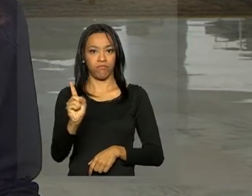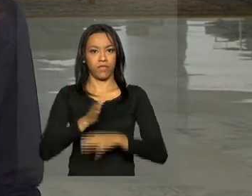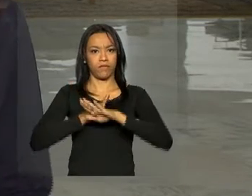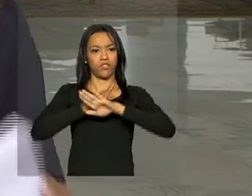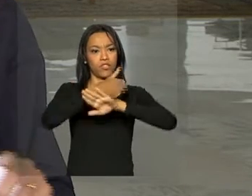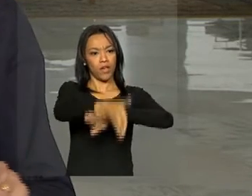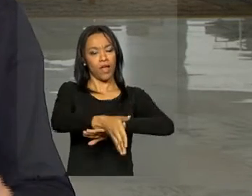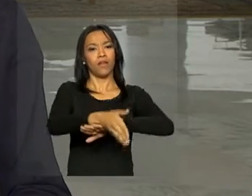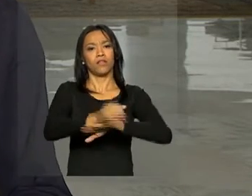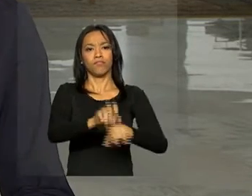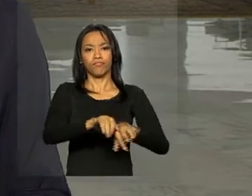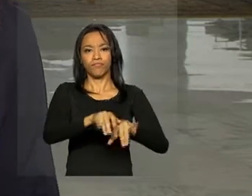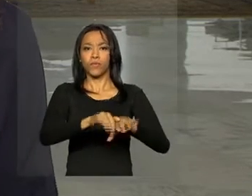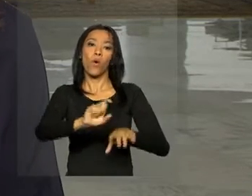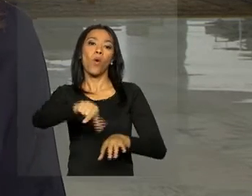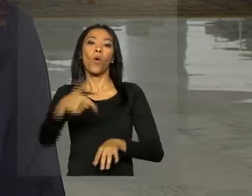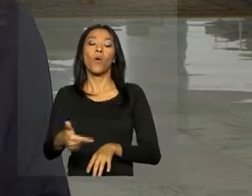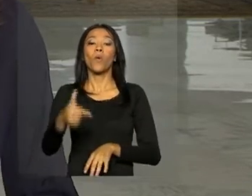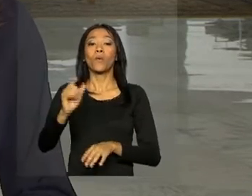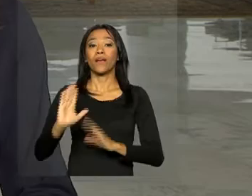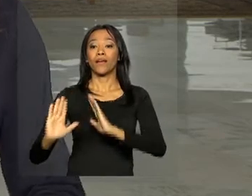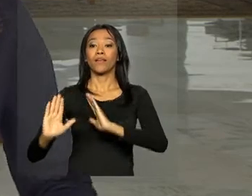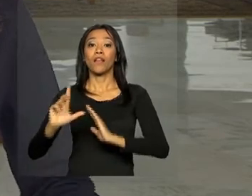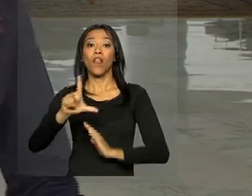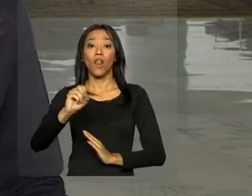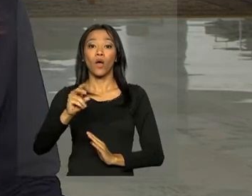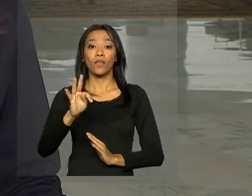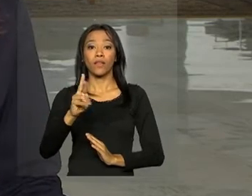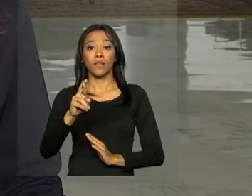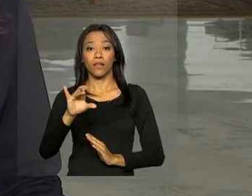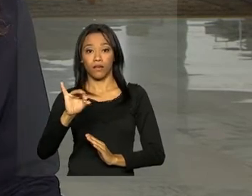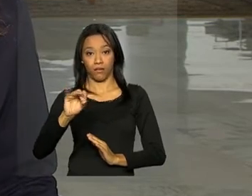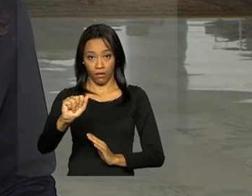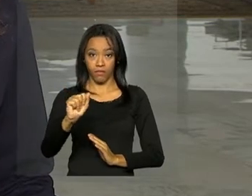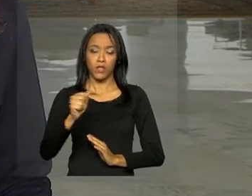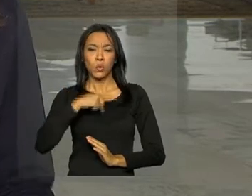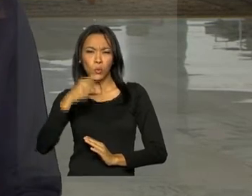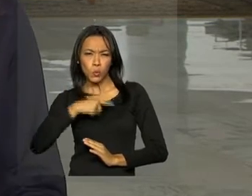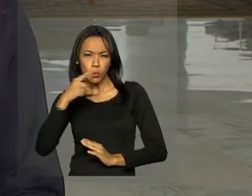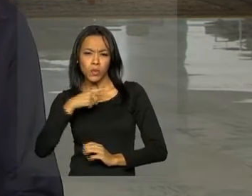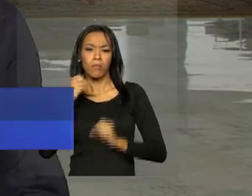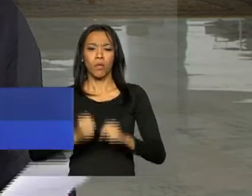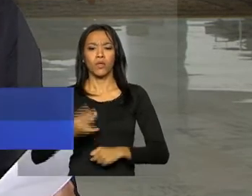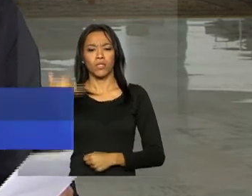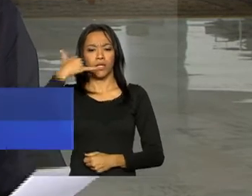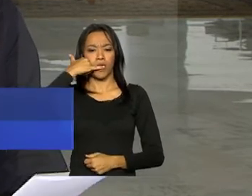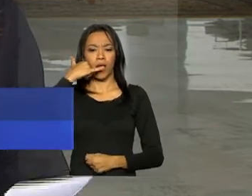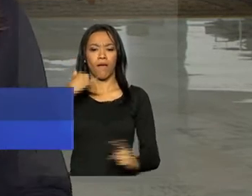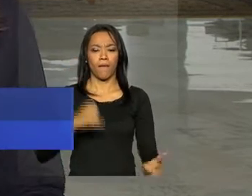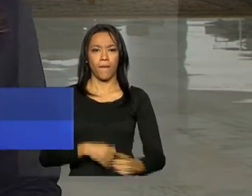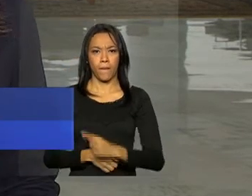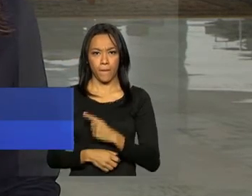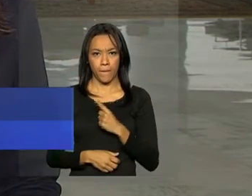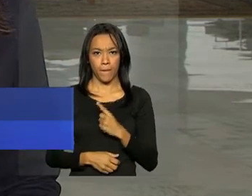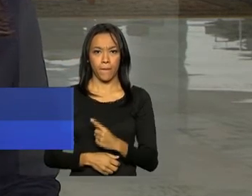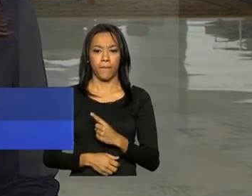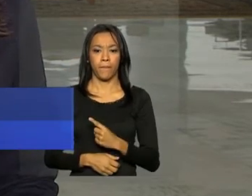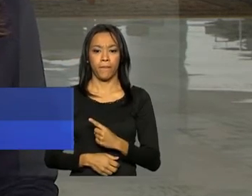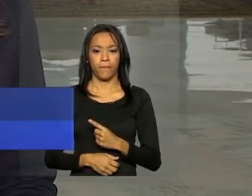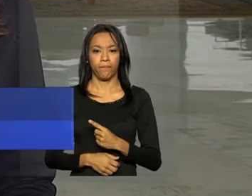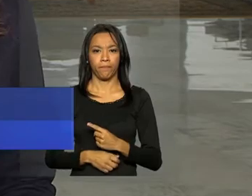do banco ou pelas casas lotéricas, por exemplo. Para tirar qualquer dúvida, basta ligar no 0800-726